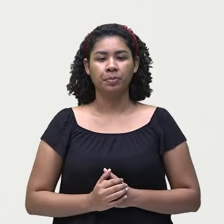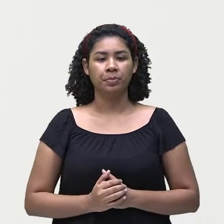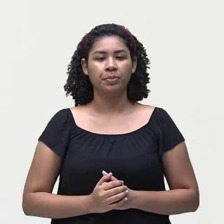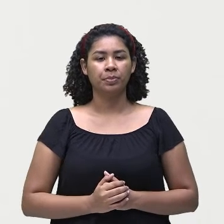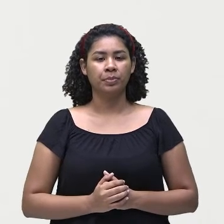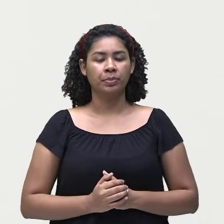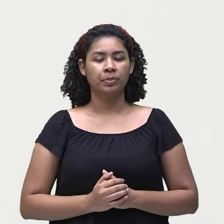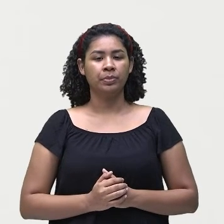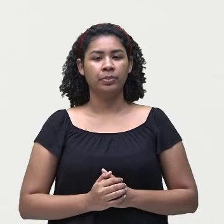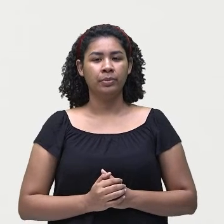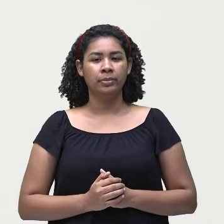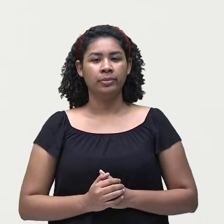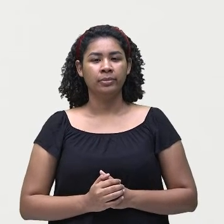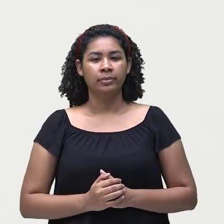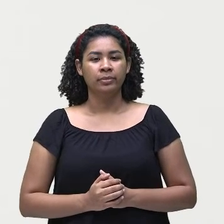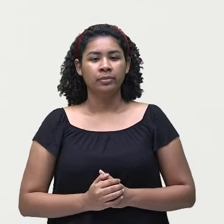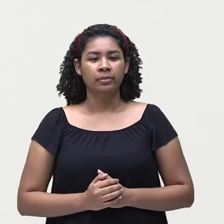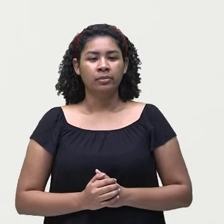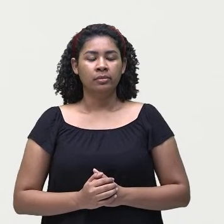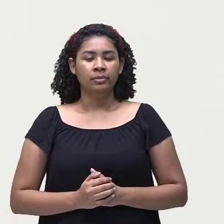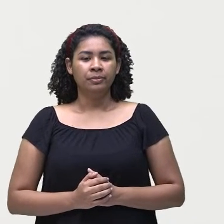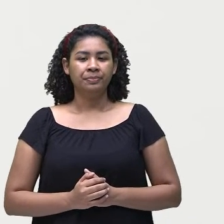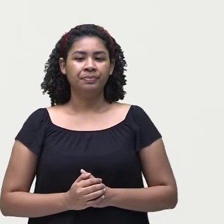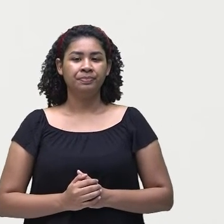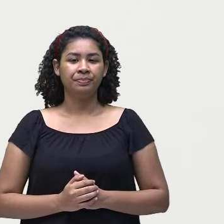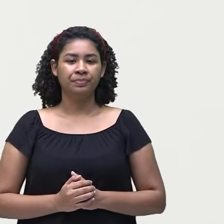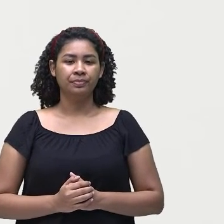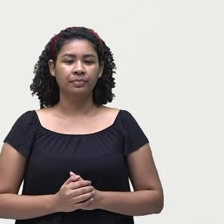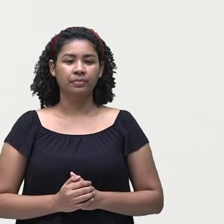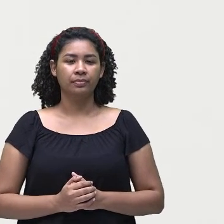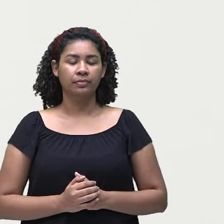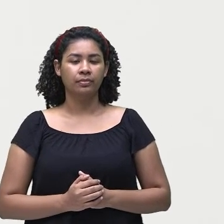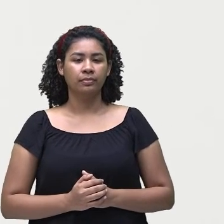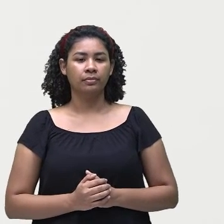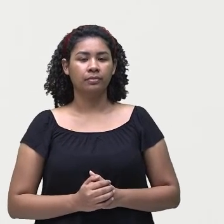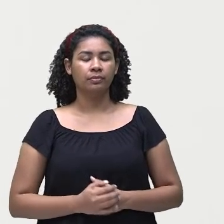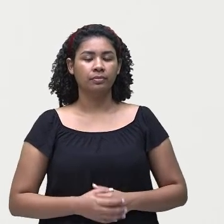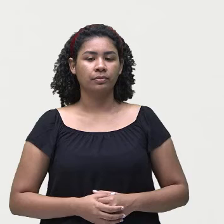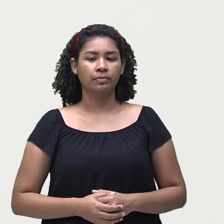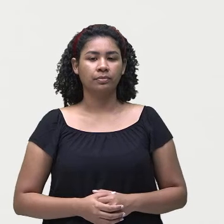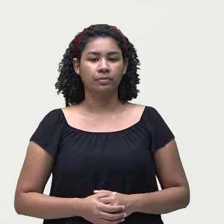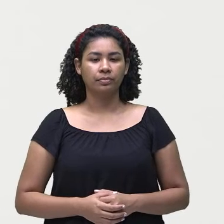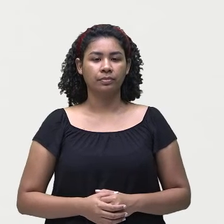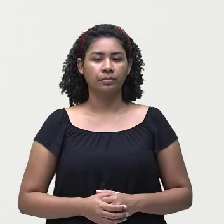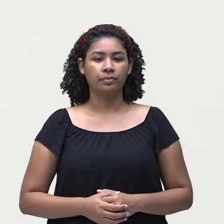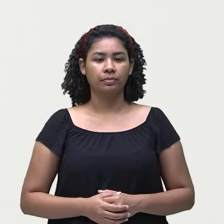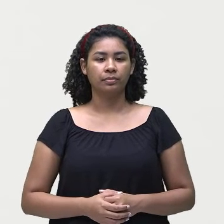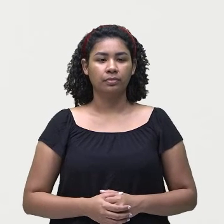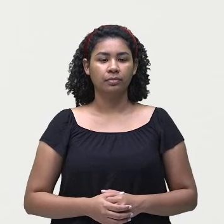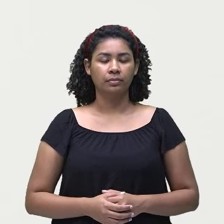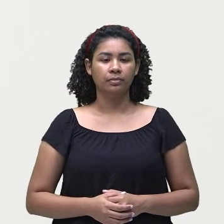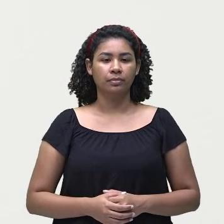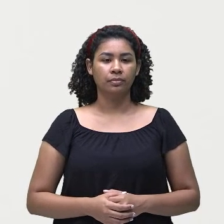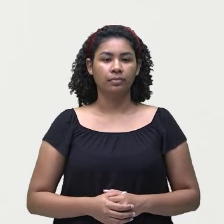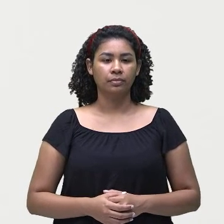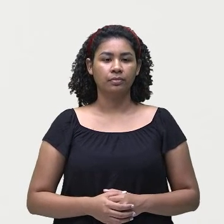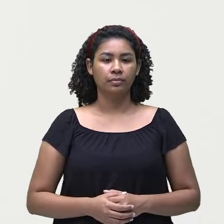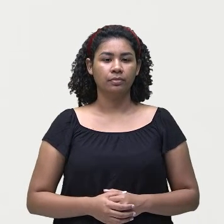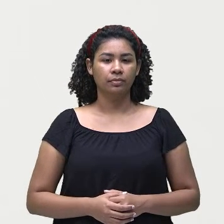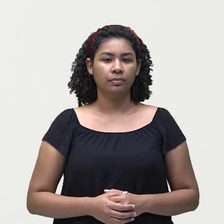play chess? Can Rachel play chess? Né? Então, olha só.